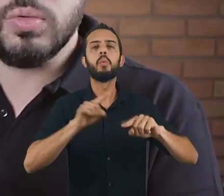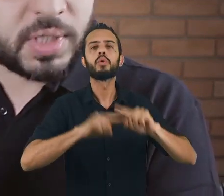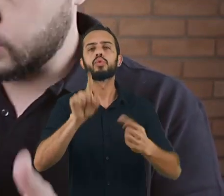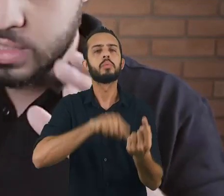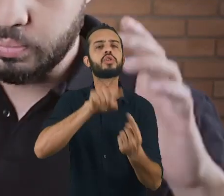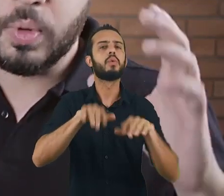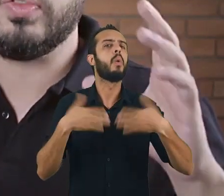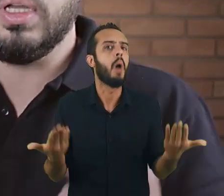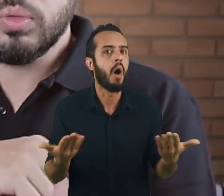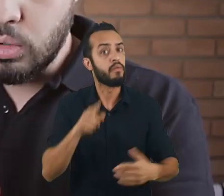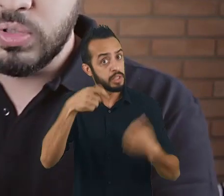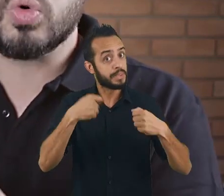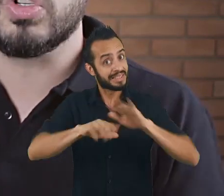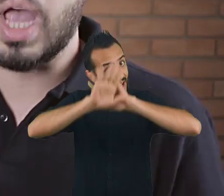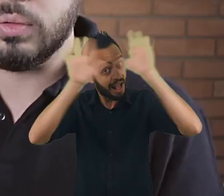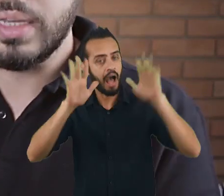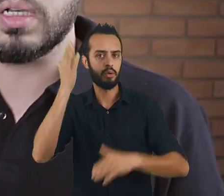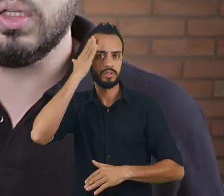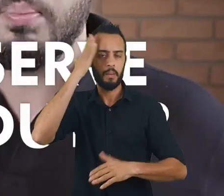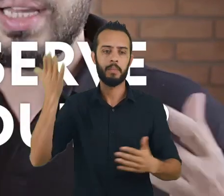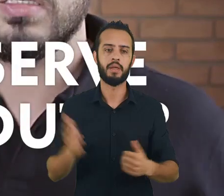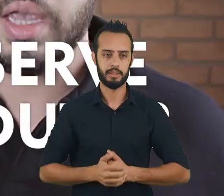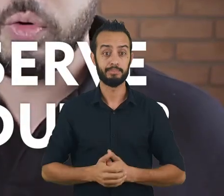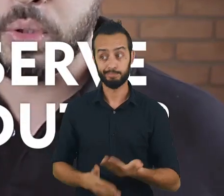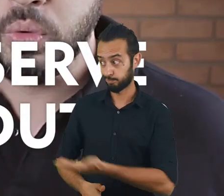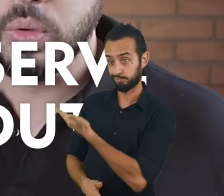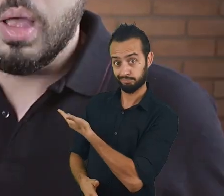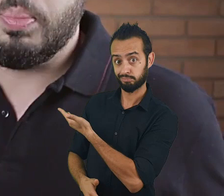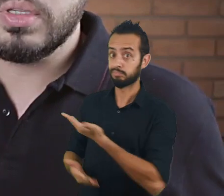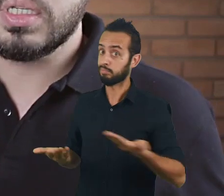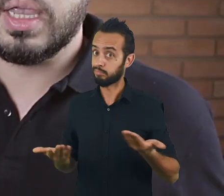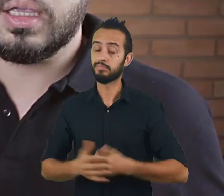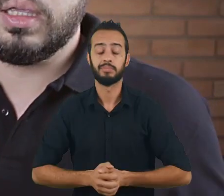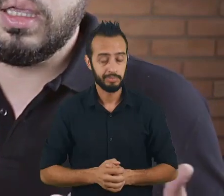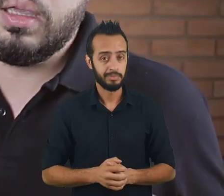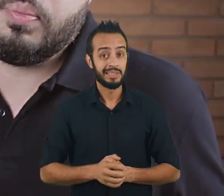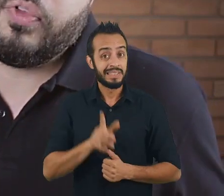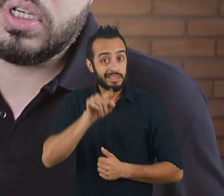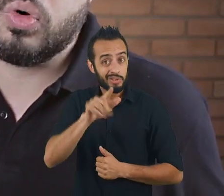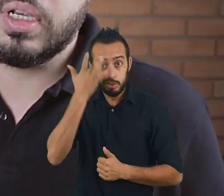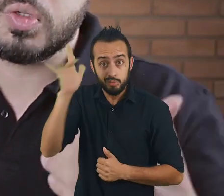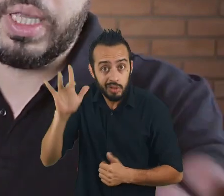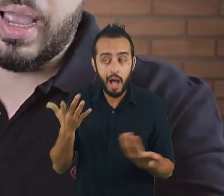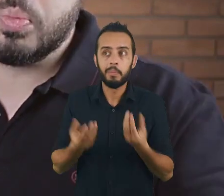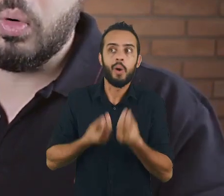certinho, certo, assim, poxa vida, eu não tenho discursado, né, escrito. Para que serve o produto? Pode ser que você não consiga explicar isso para